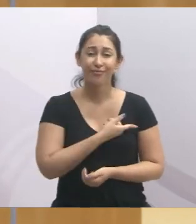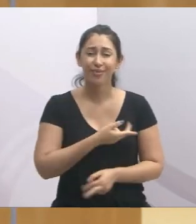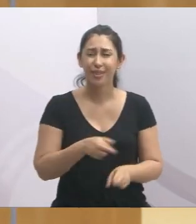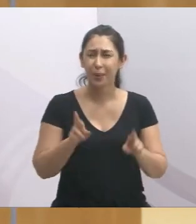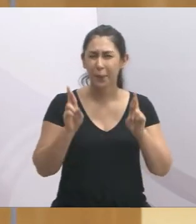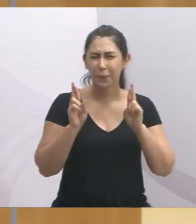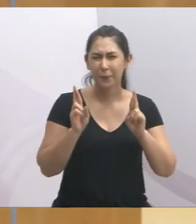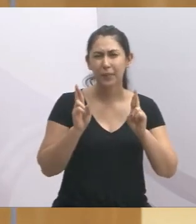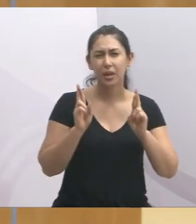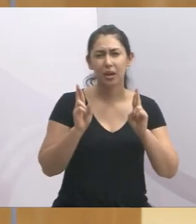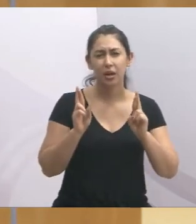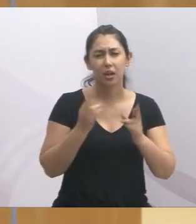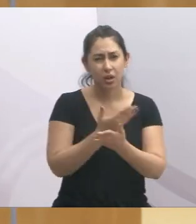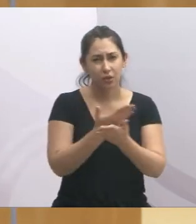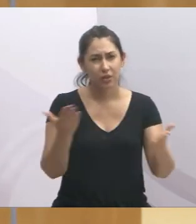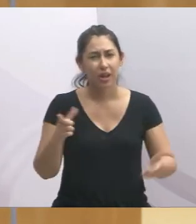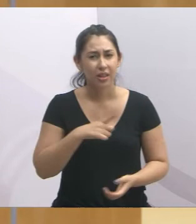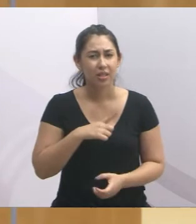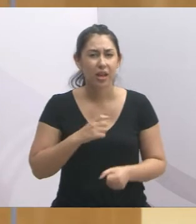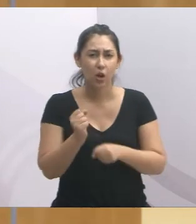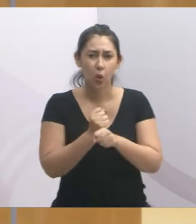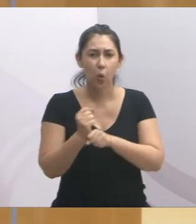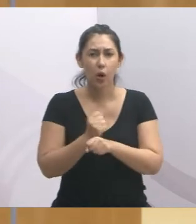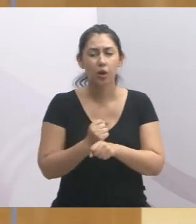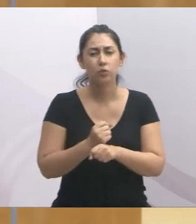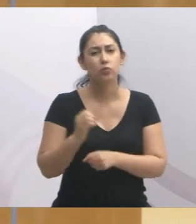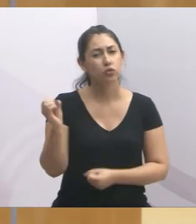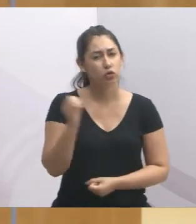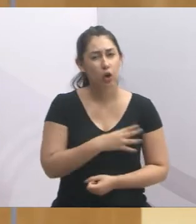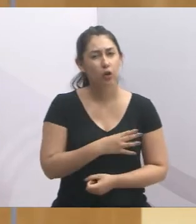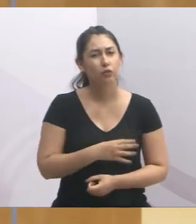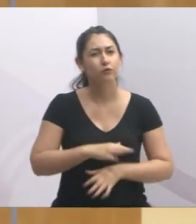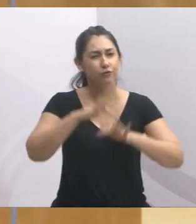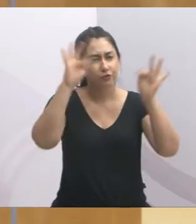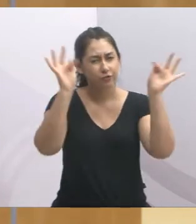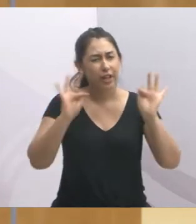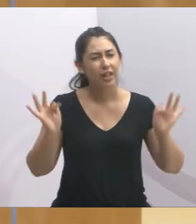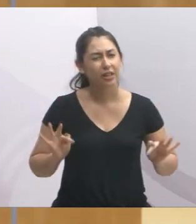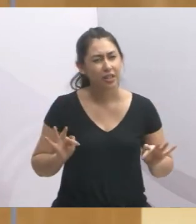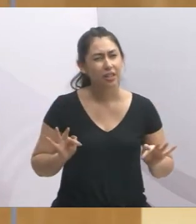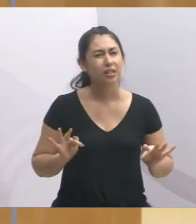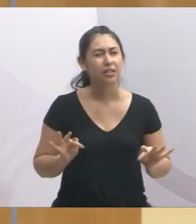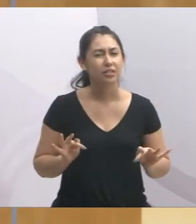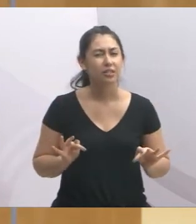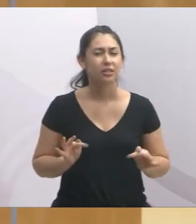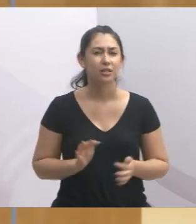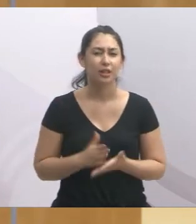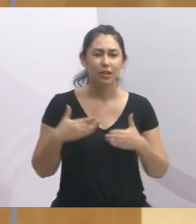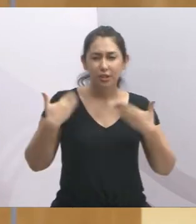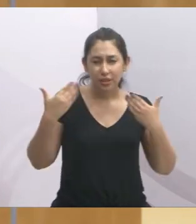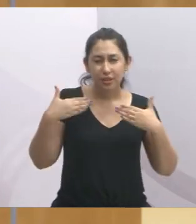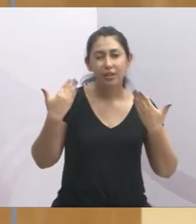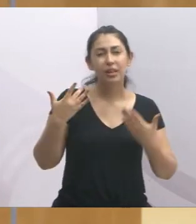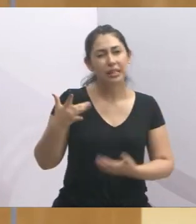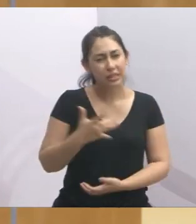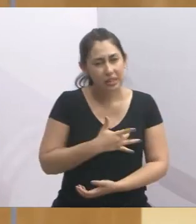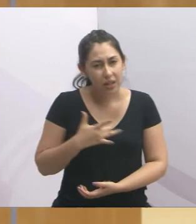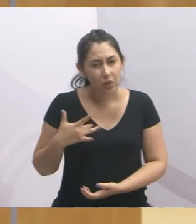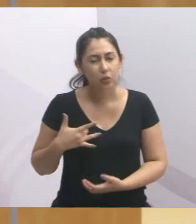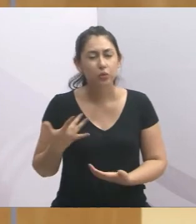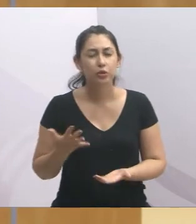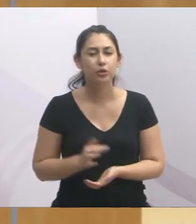a todos um feliz 2021 e que o ano que vem seja um ano repleto de felicidade, alegria, de saúde.